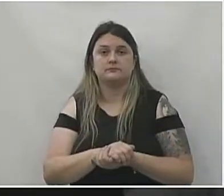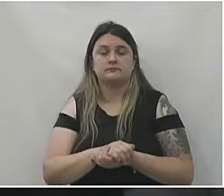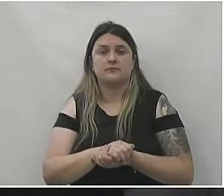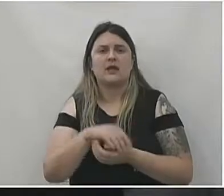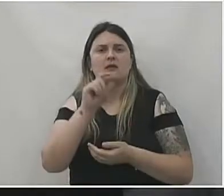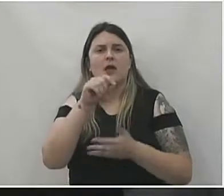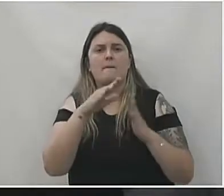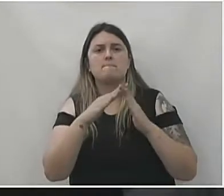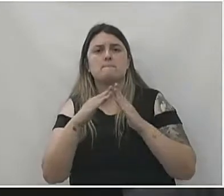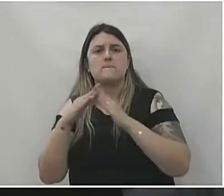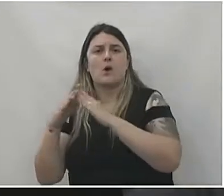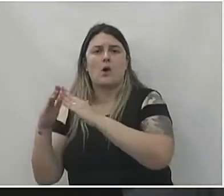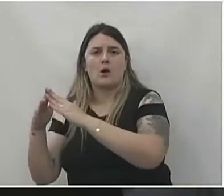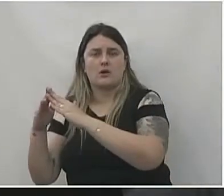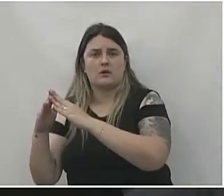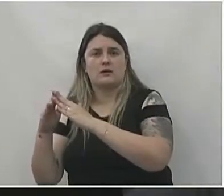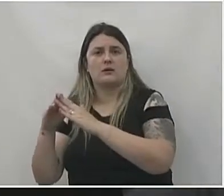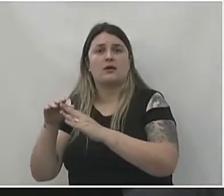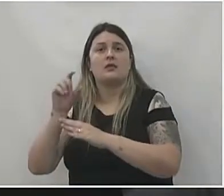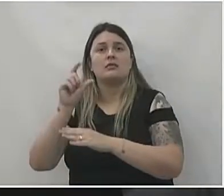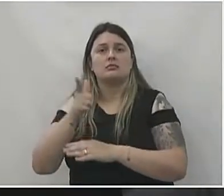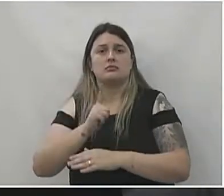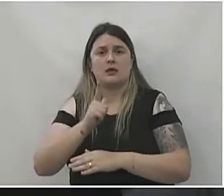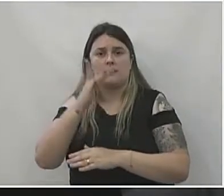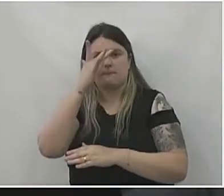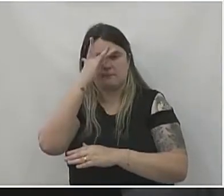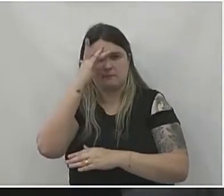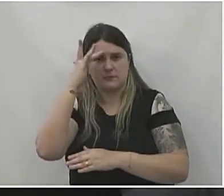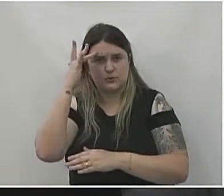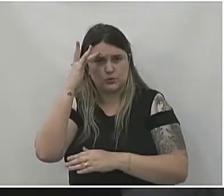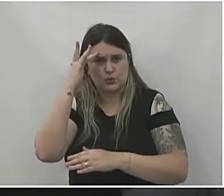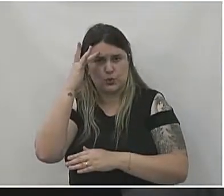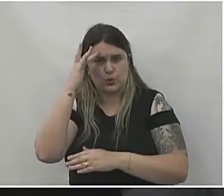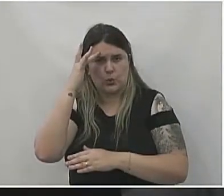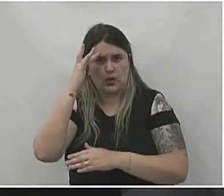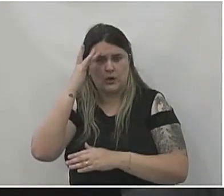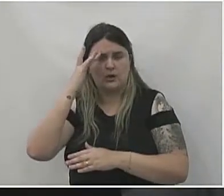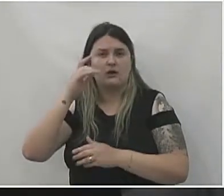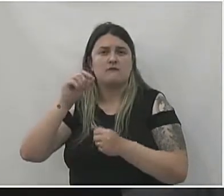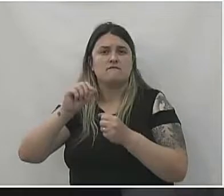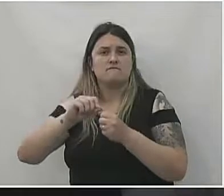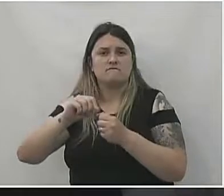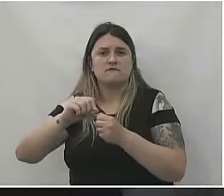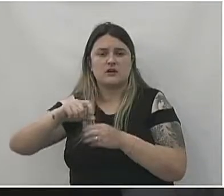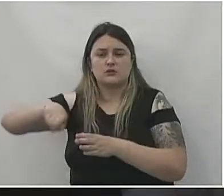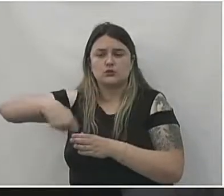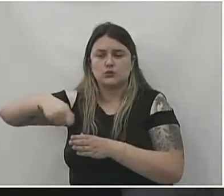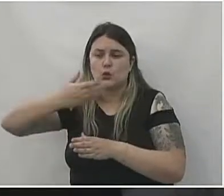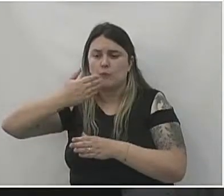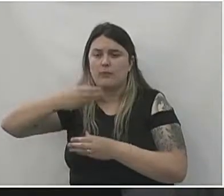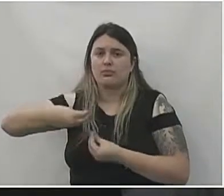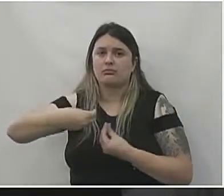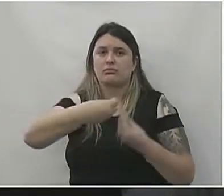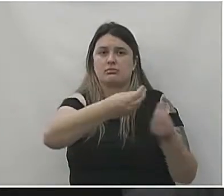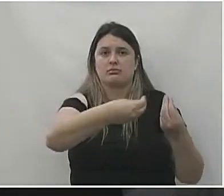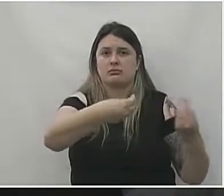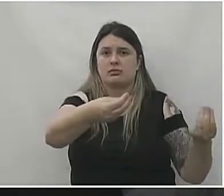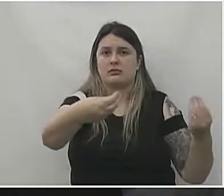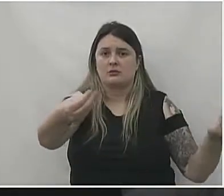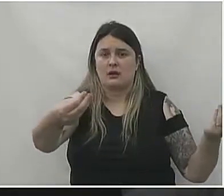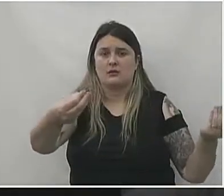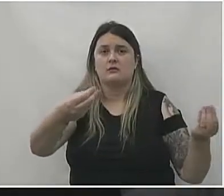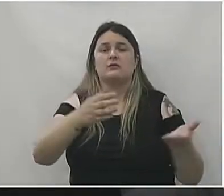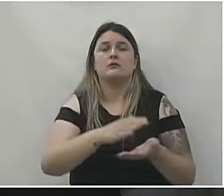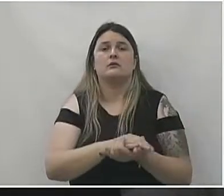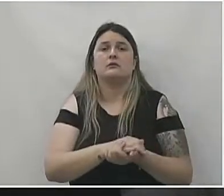segundo os moradores falam, né, tem uma pessoa que ainda vai lá, tem uma cozinha lá no bairro e ainda alimenta os animais, o que isso